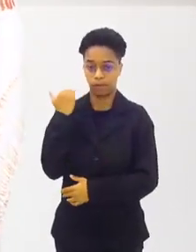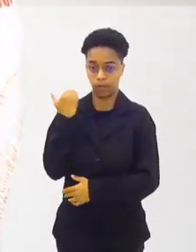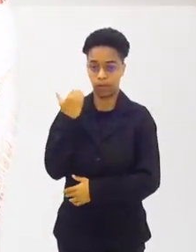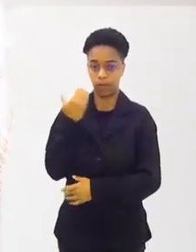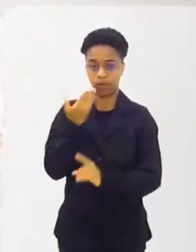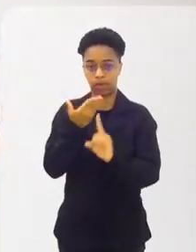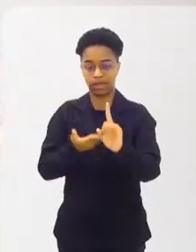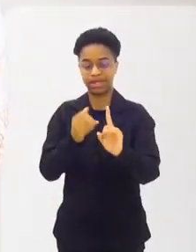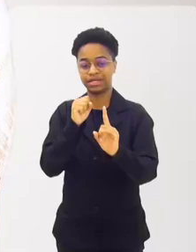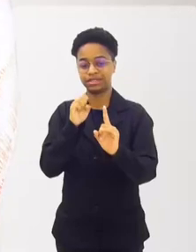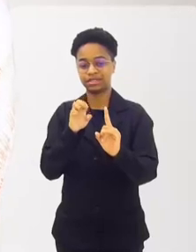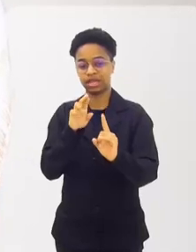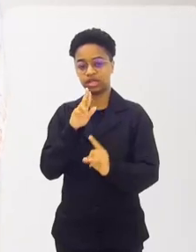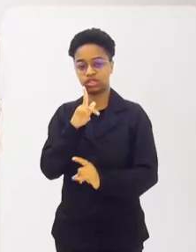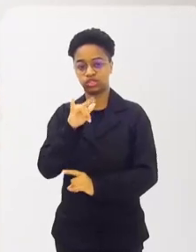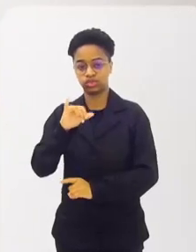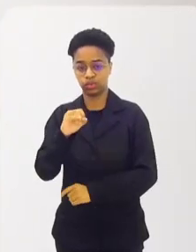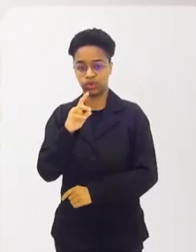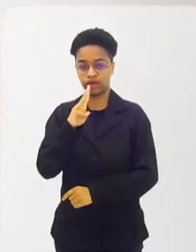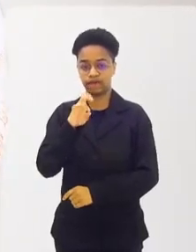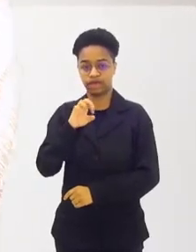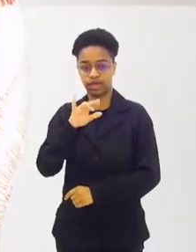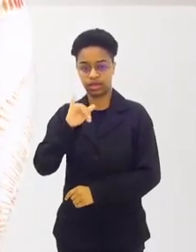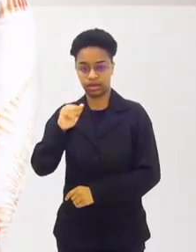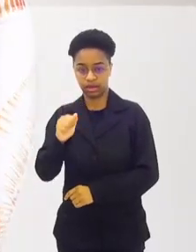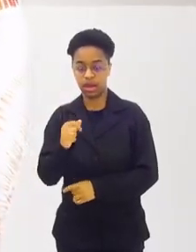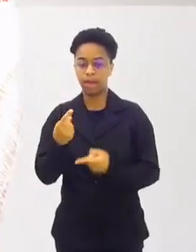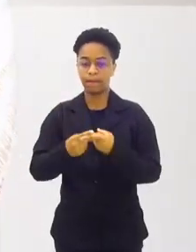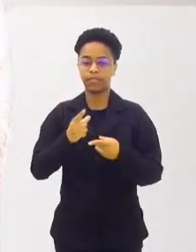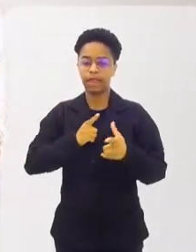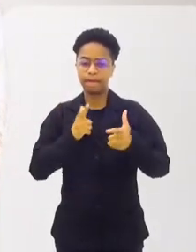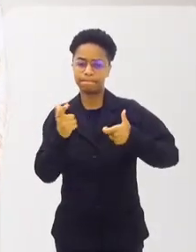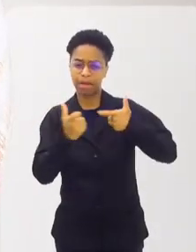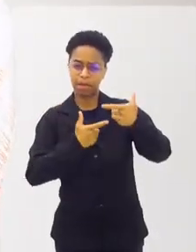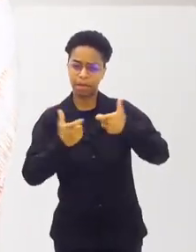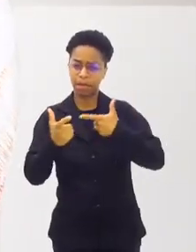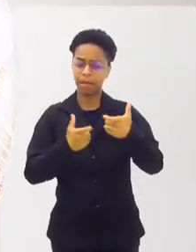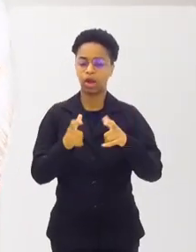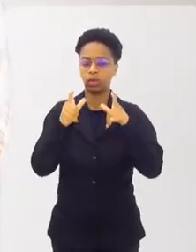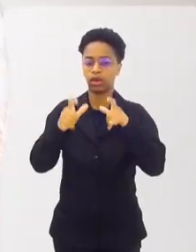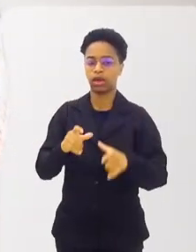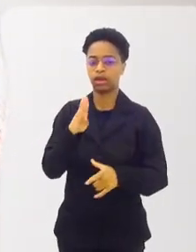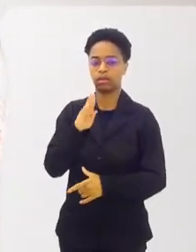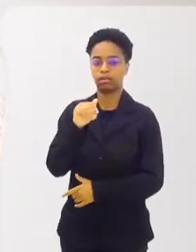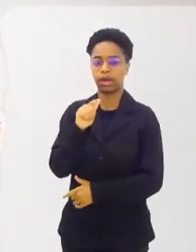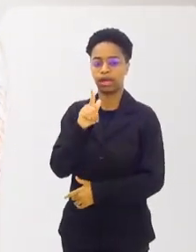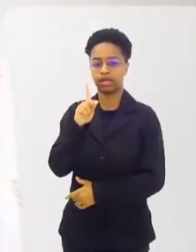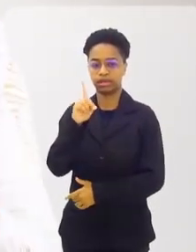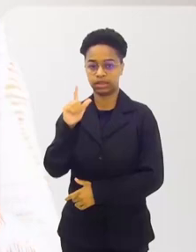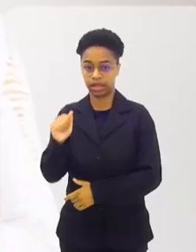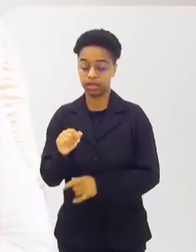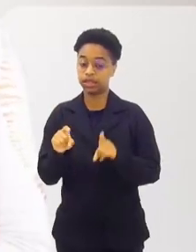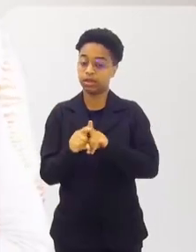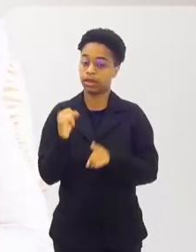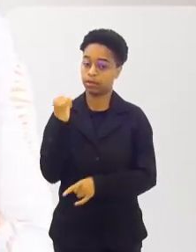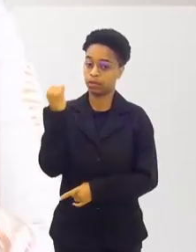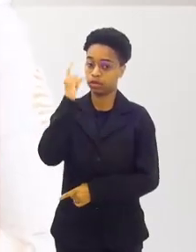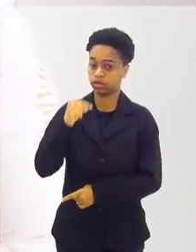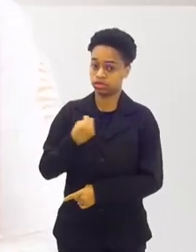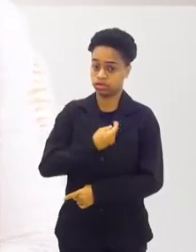morte aí do Sérgio Vieira naquela situação de conflito ali em Bagdá. Então é importante a gente